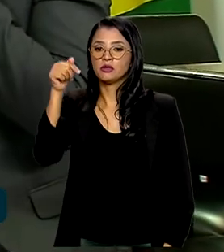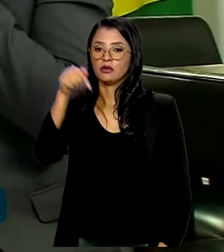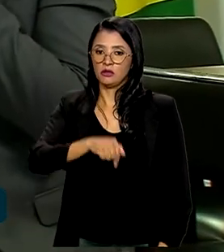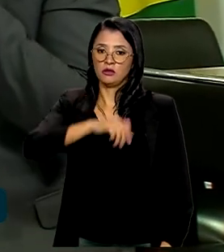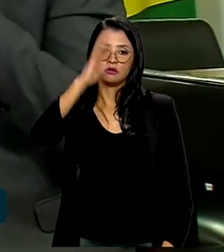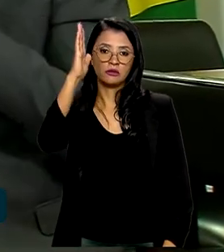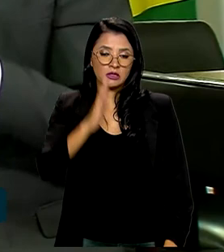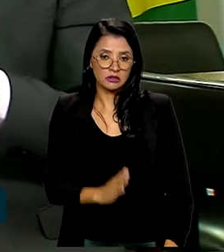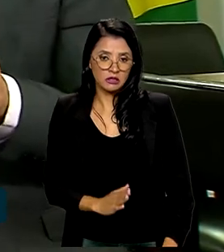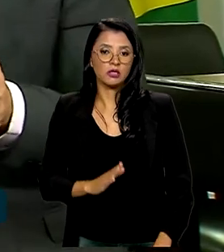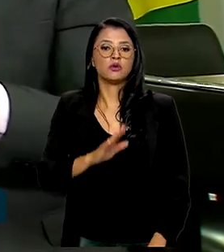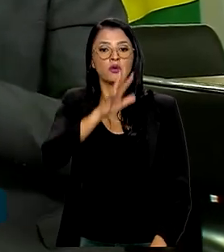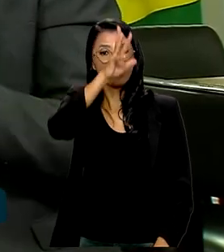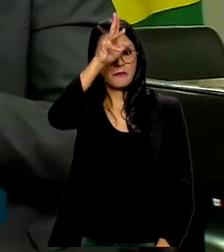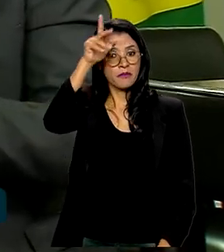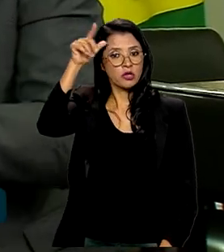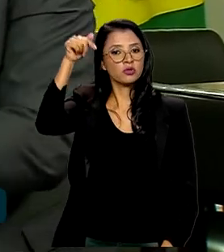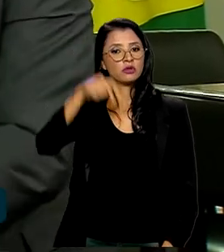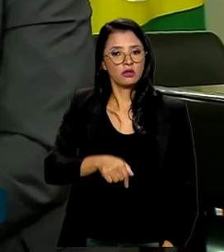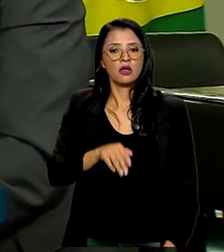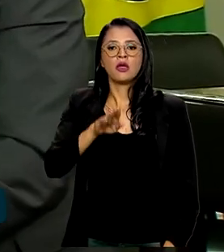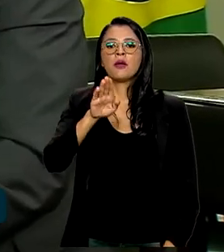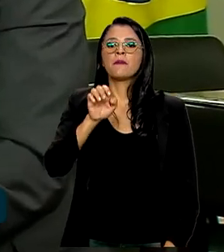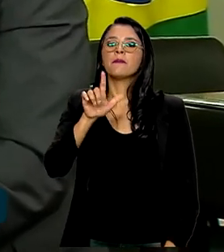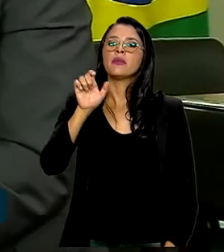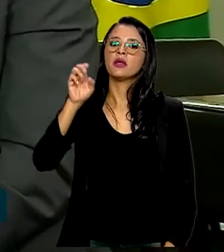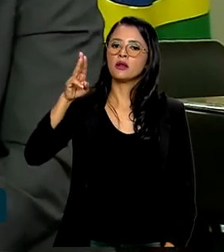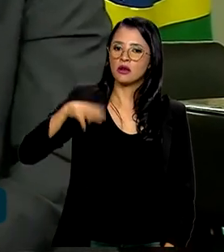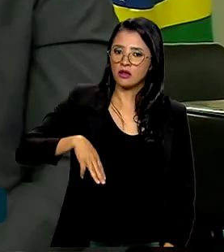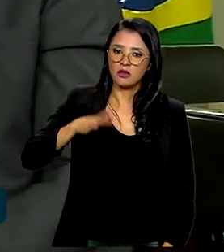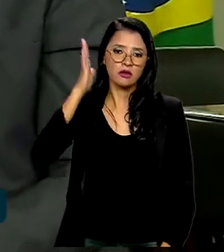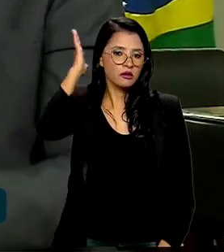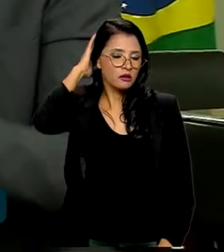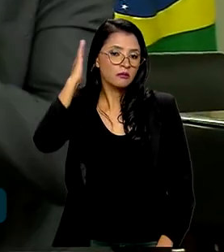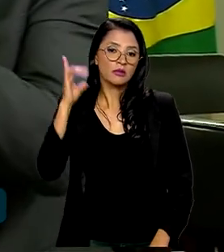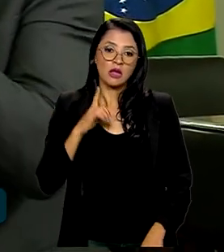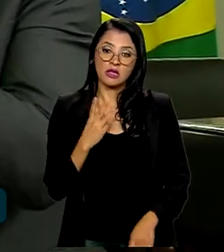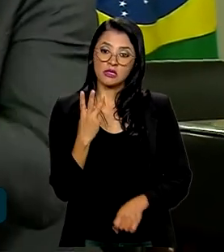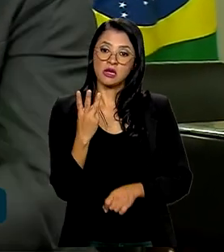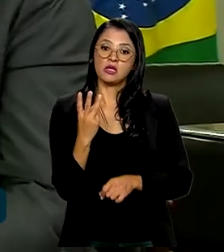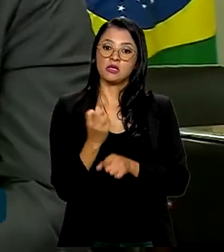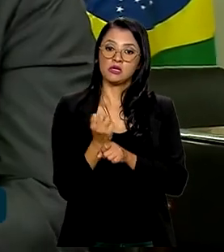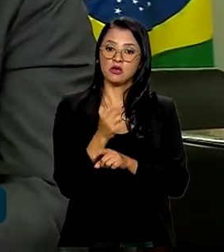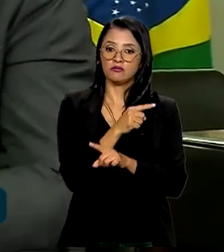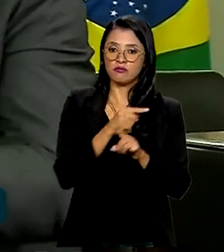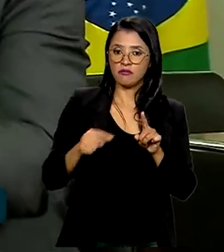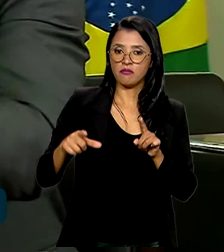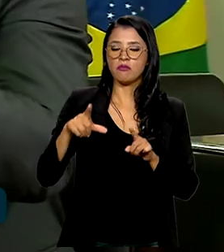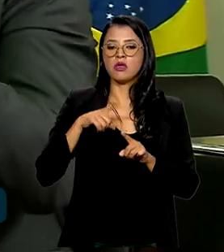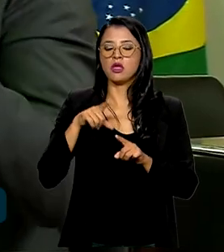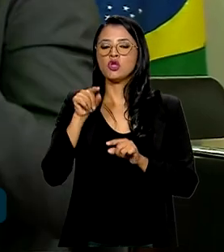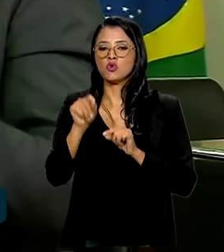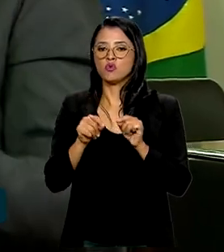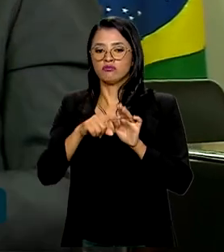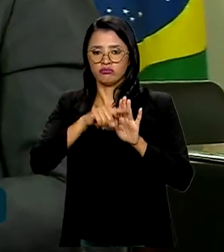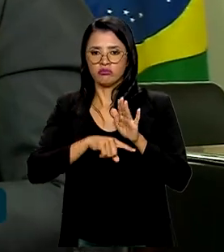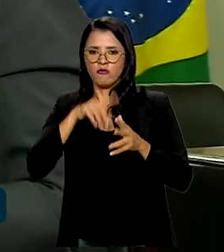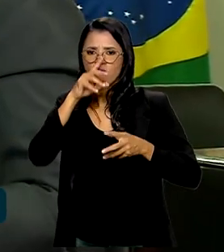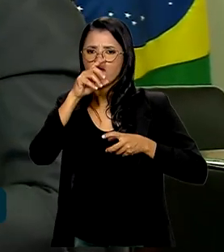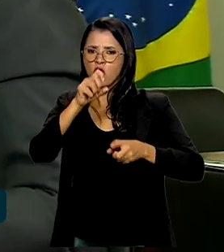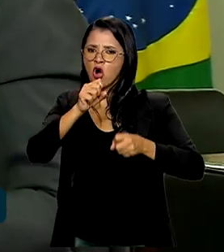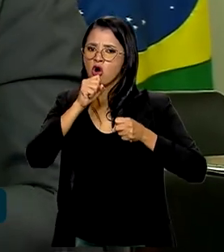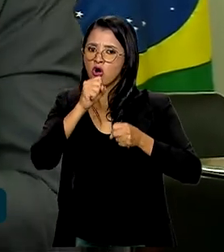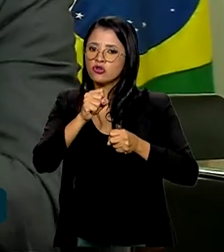em Belém do Pará, ou seja, nós temos nos próximos três anos e meio um agente internacional muito forte que já está atraindo